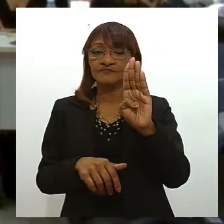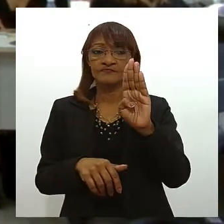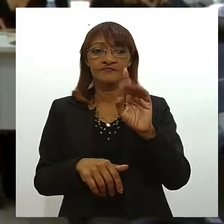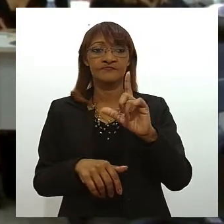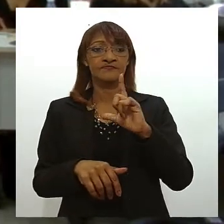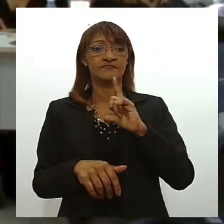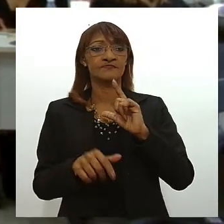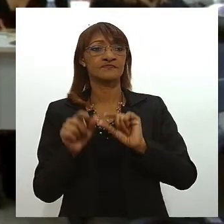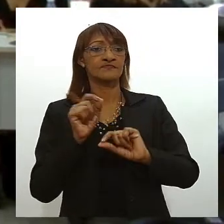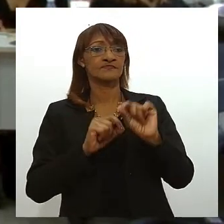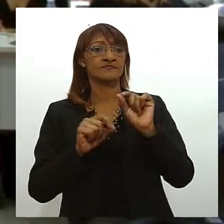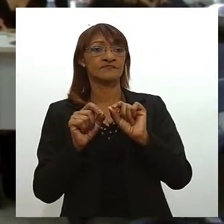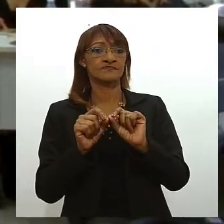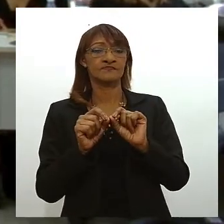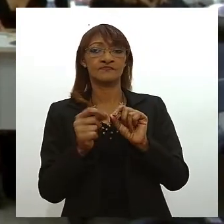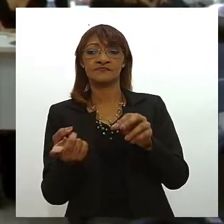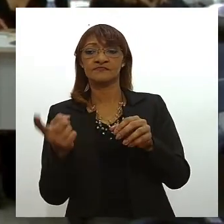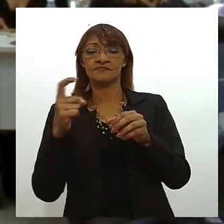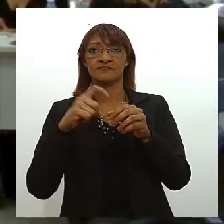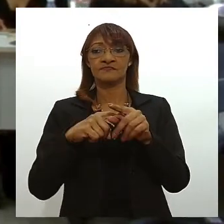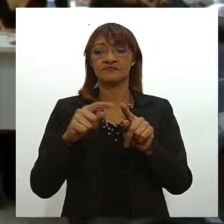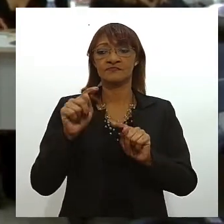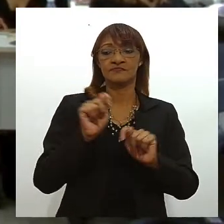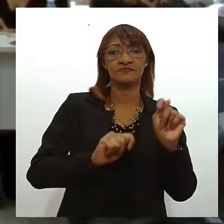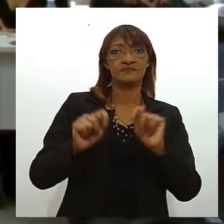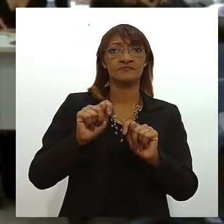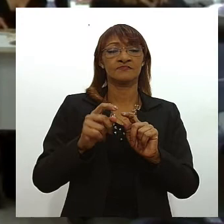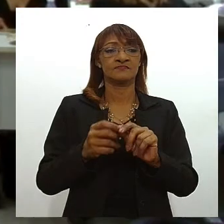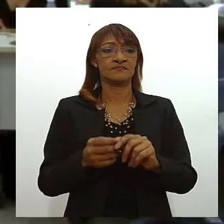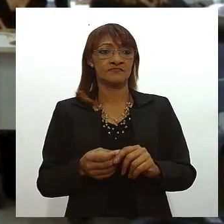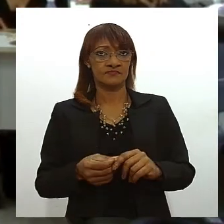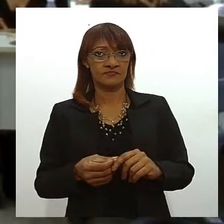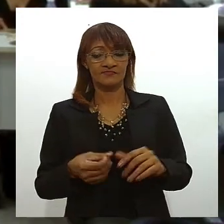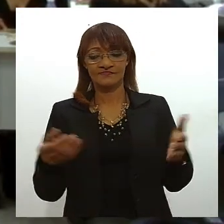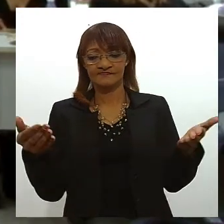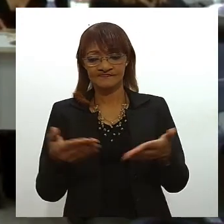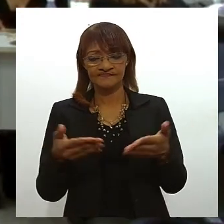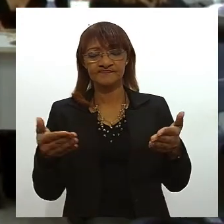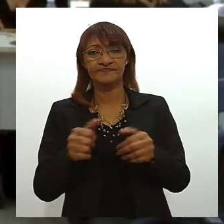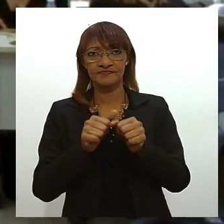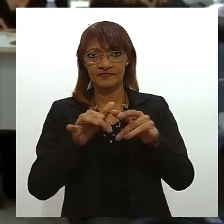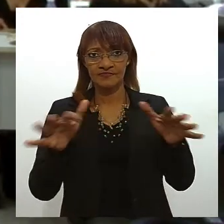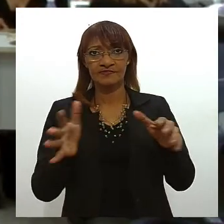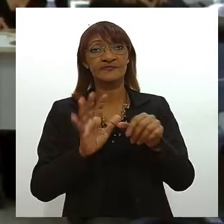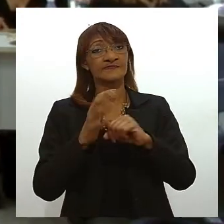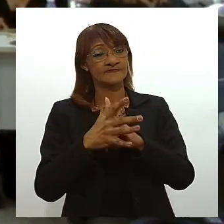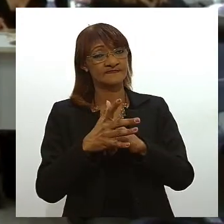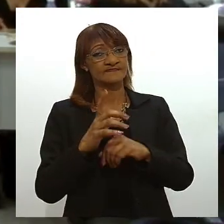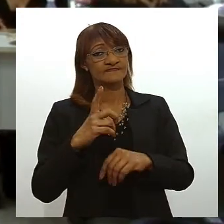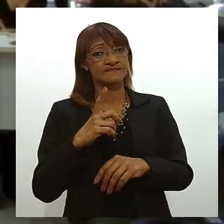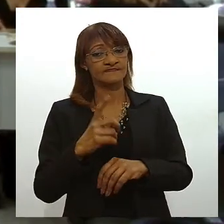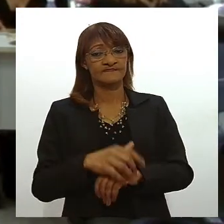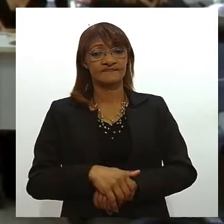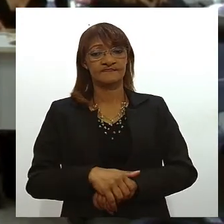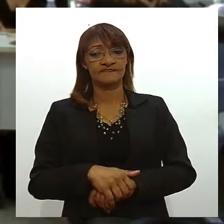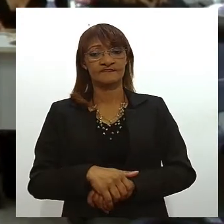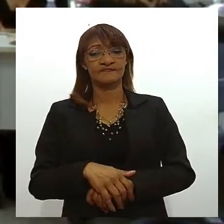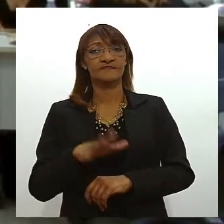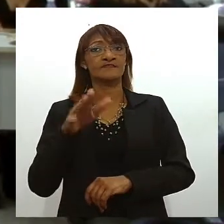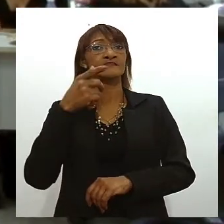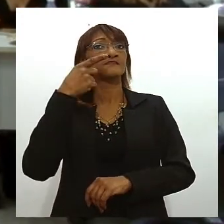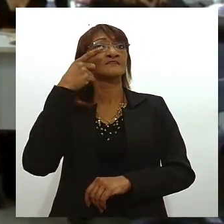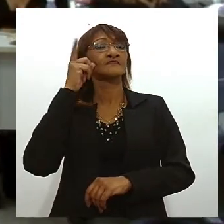ao processo de retomada da economia bastante afetada pela pandemia da Covid-19 e ontem